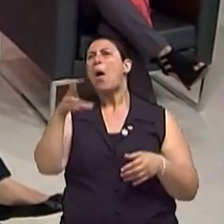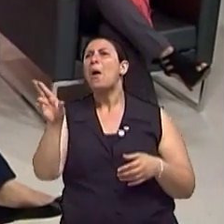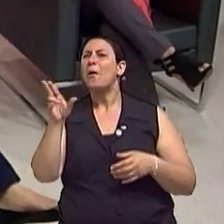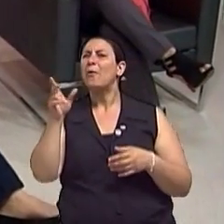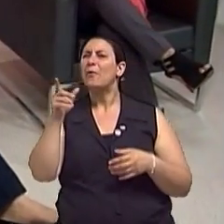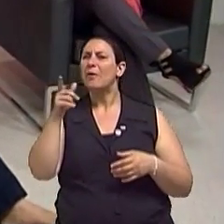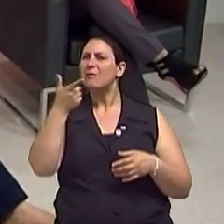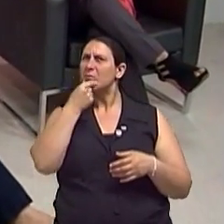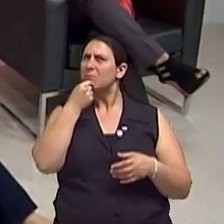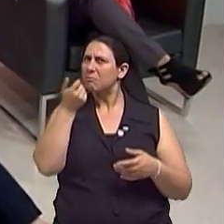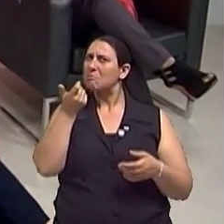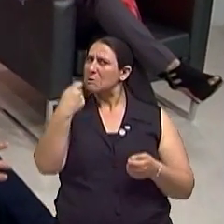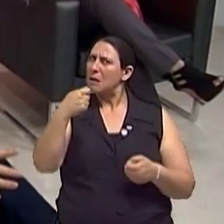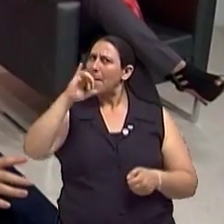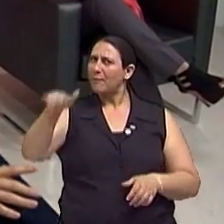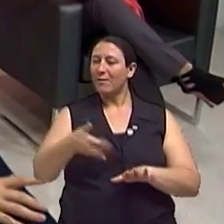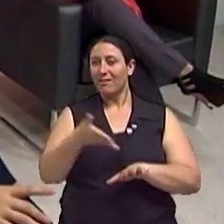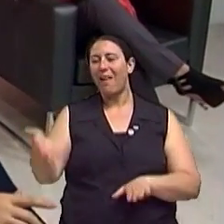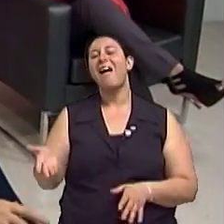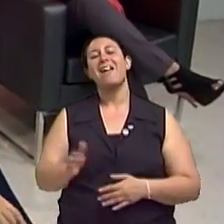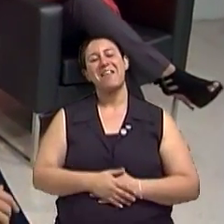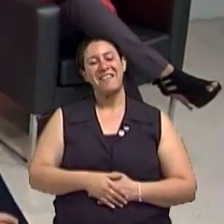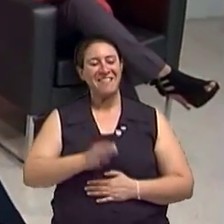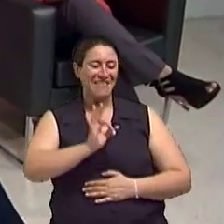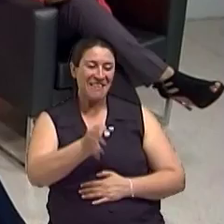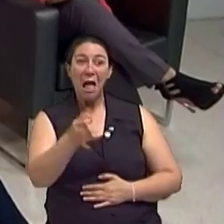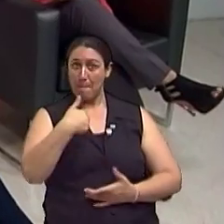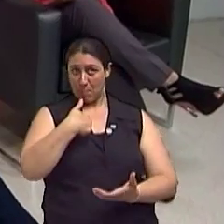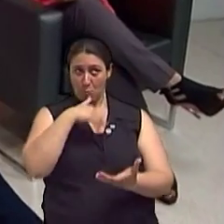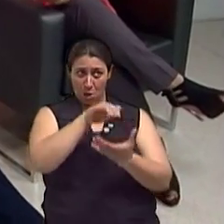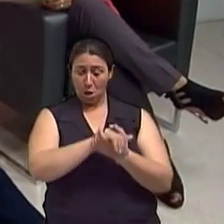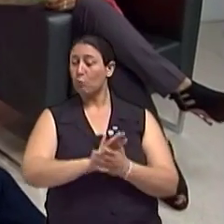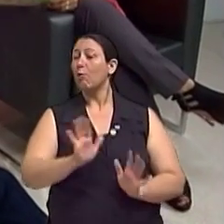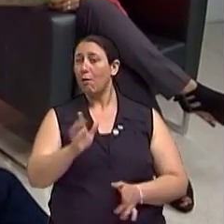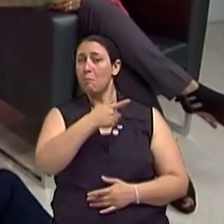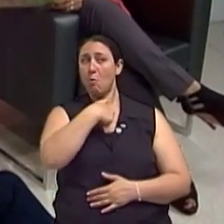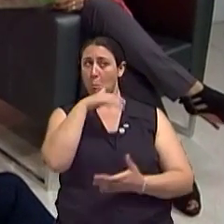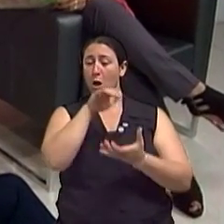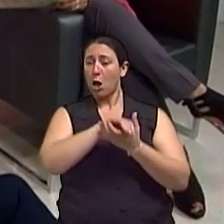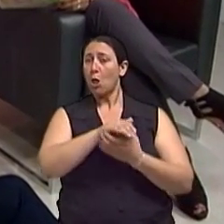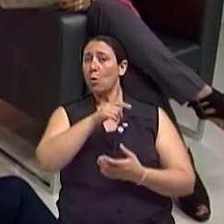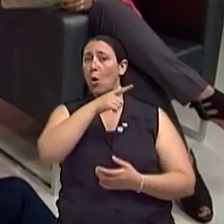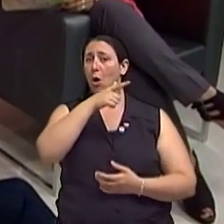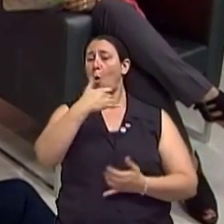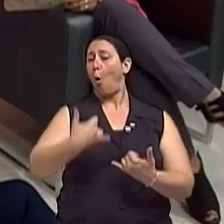mulher dessa do lado, né? Eu acho que lá em casa é privilégio. Eu acho que é um privilégio.